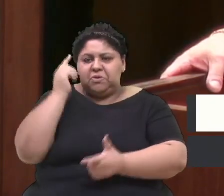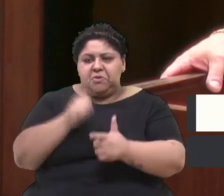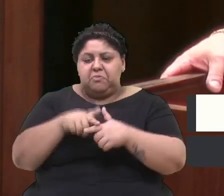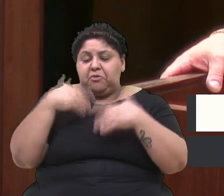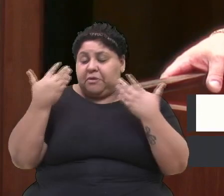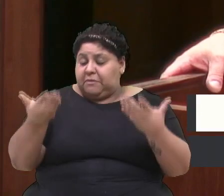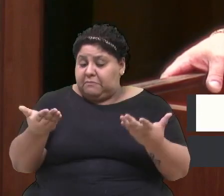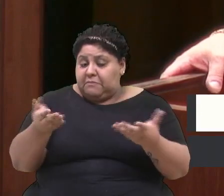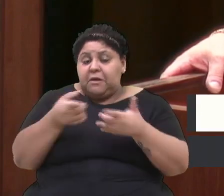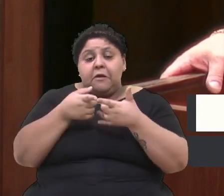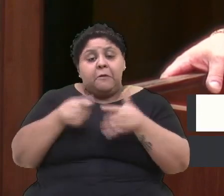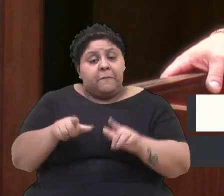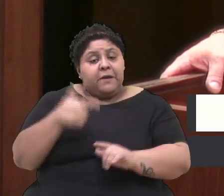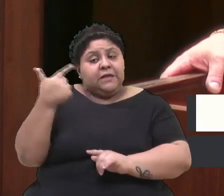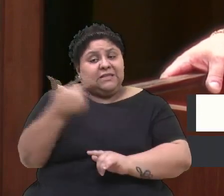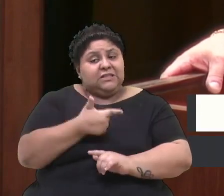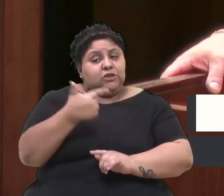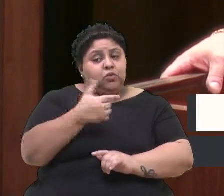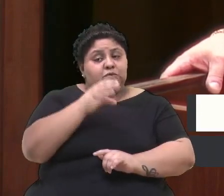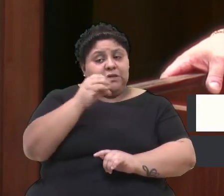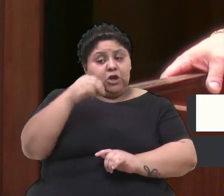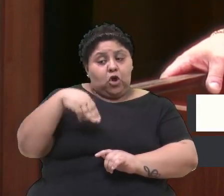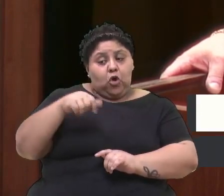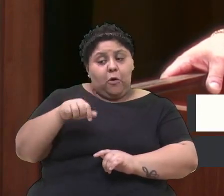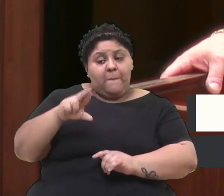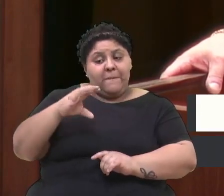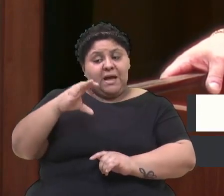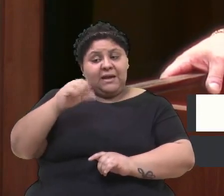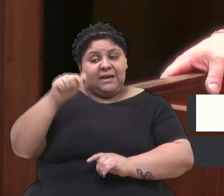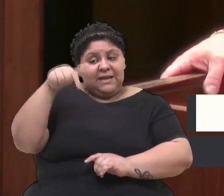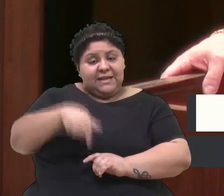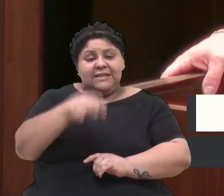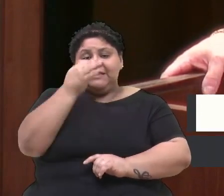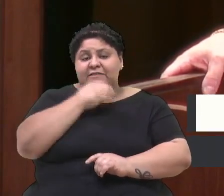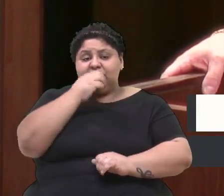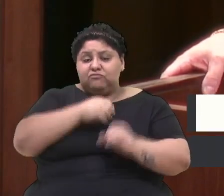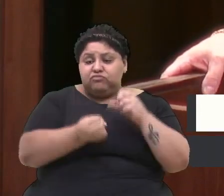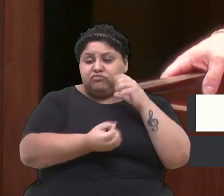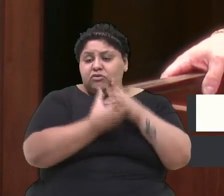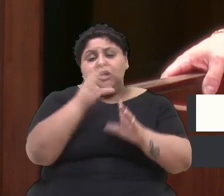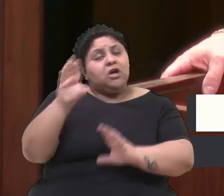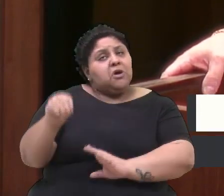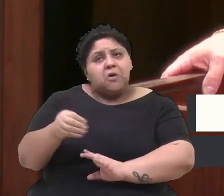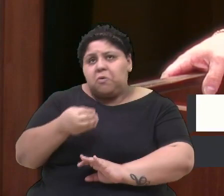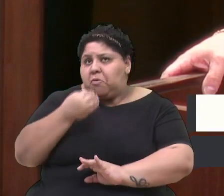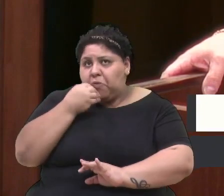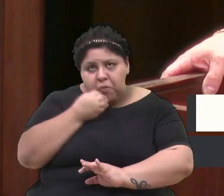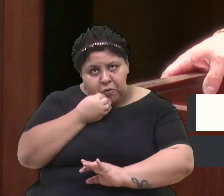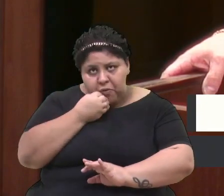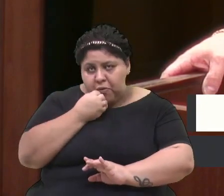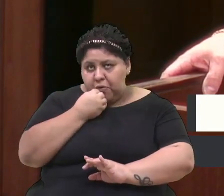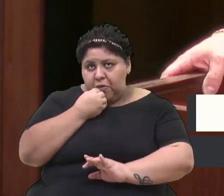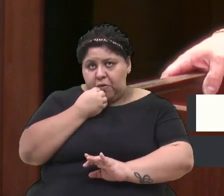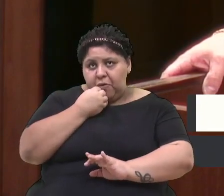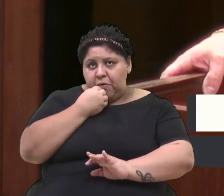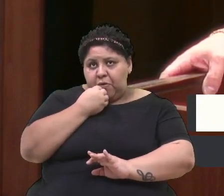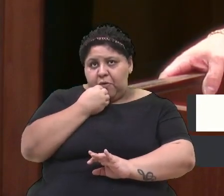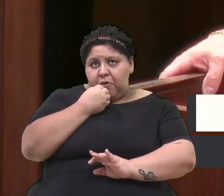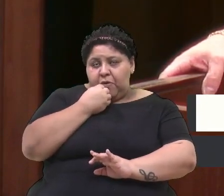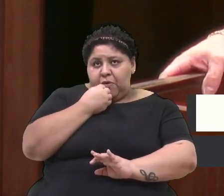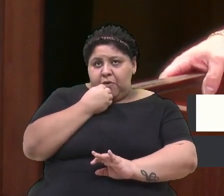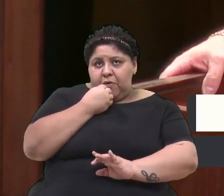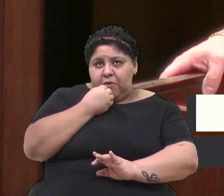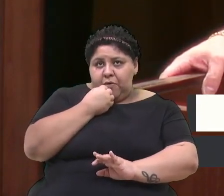mas que a segunda vara criminal de Caxias do Sul proferiu e que, obviamente, consternou a toda